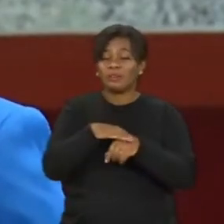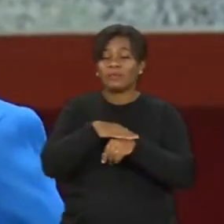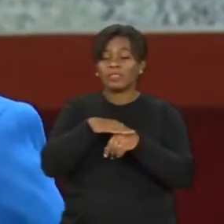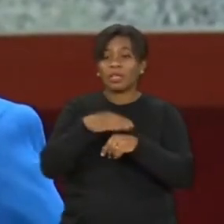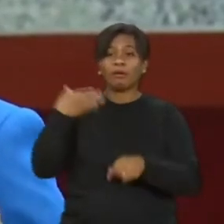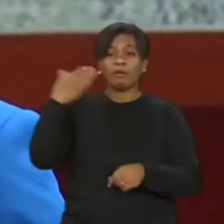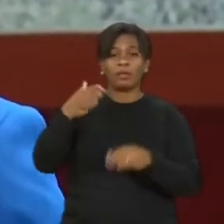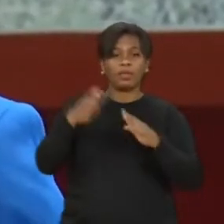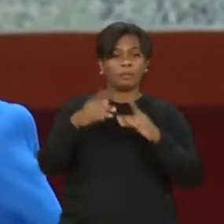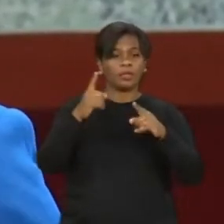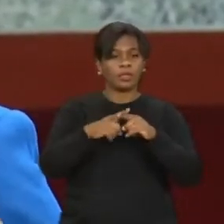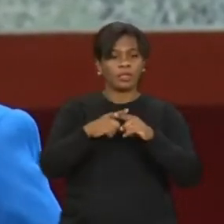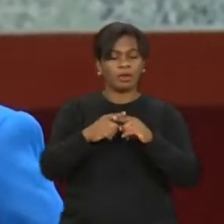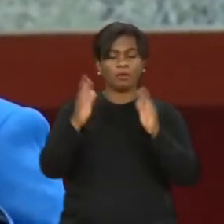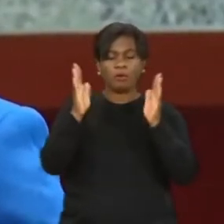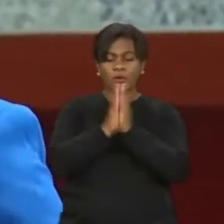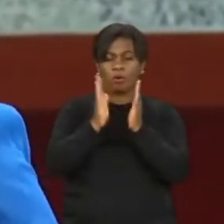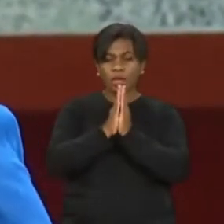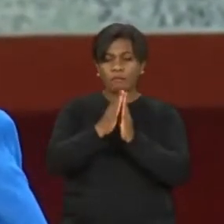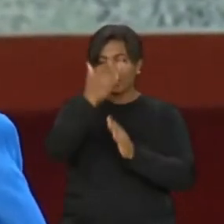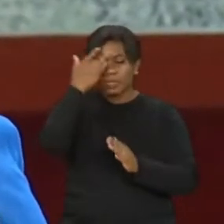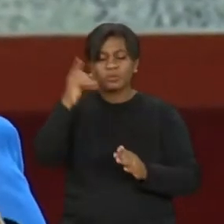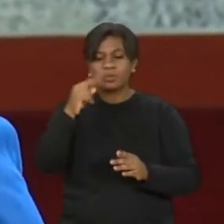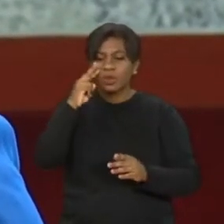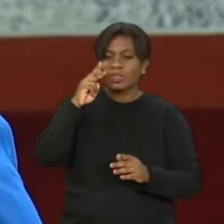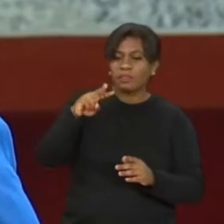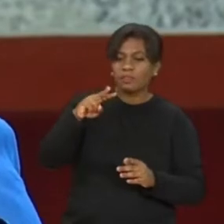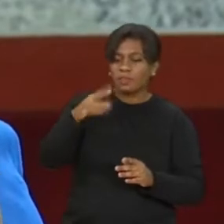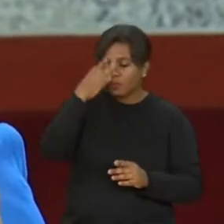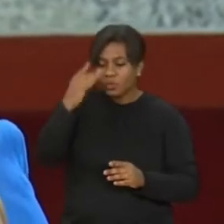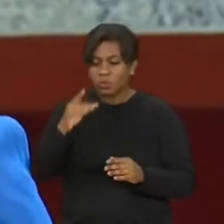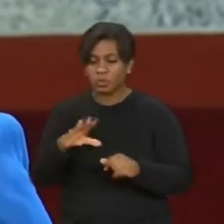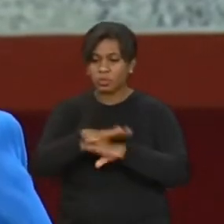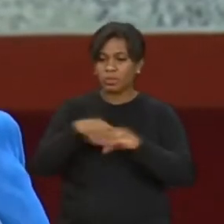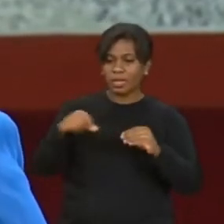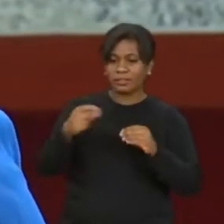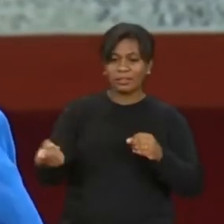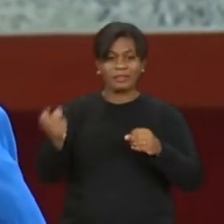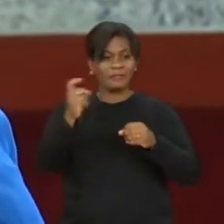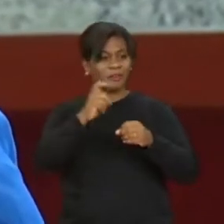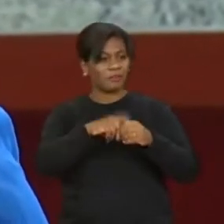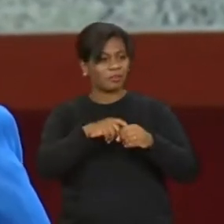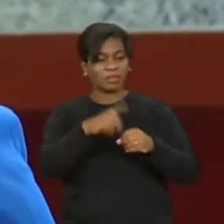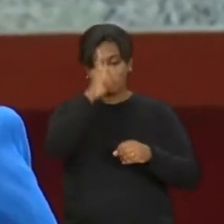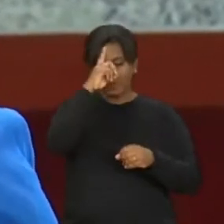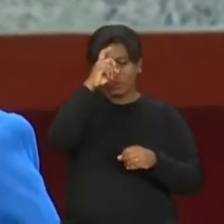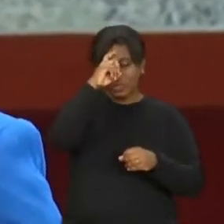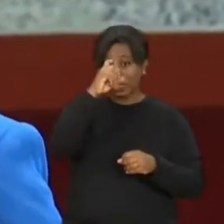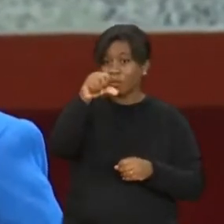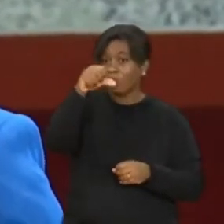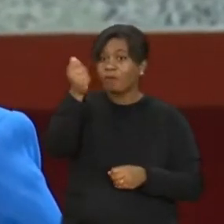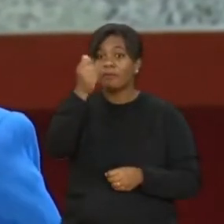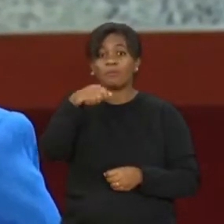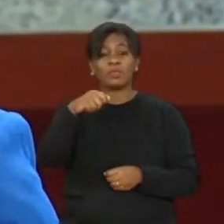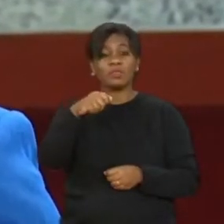igreja, orava nas pessoas durante o dia, via gente sendo curado e eu voltava pra ficar no hospital com ela. Nove meses eu fiquei no hospital dormindo